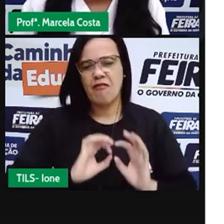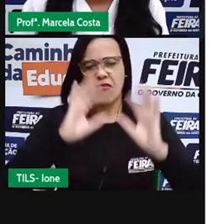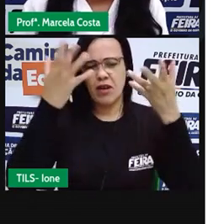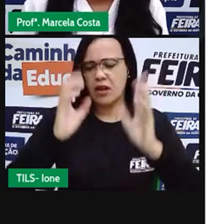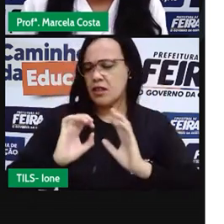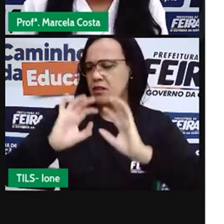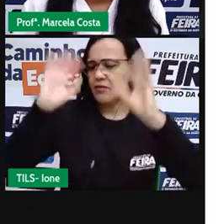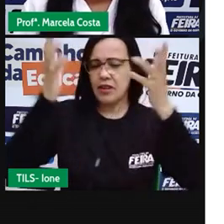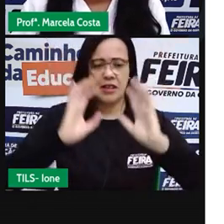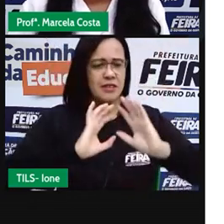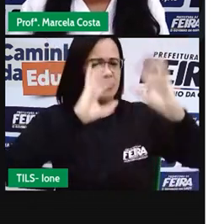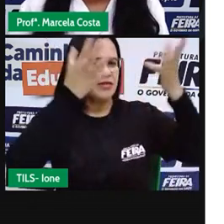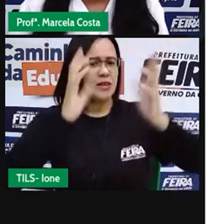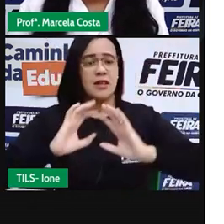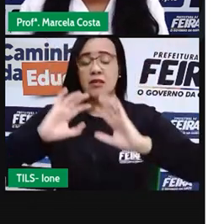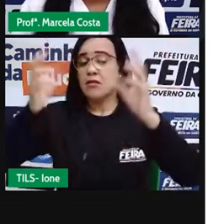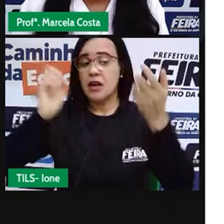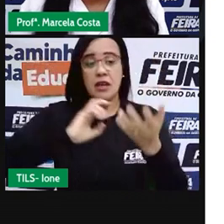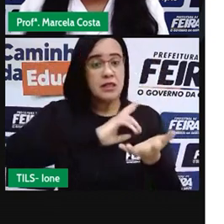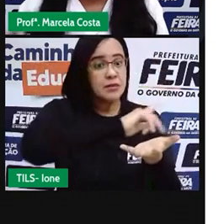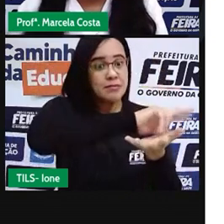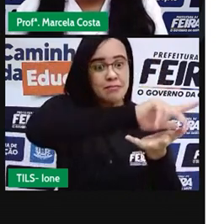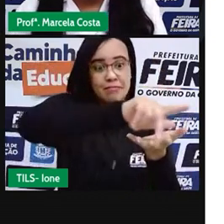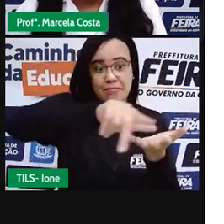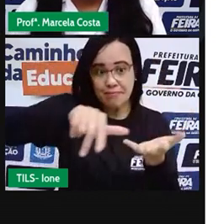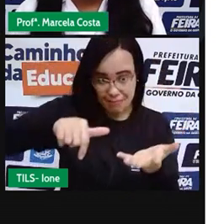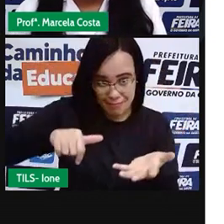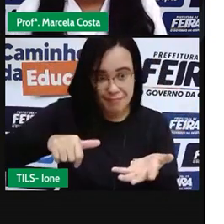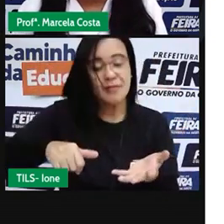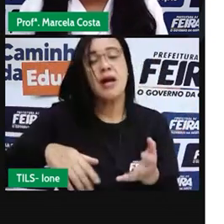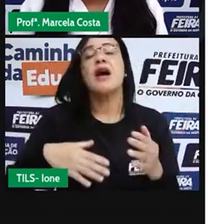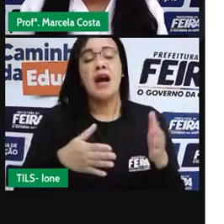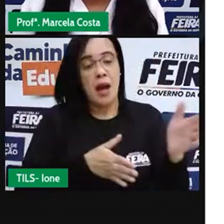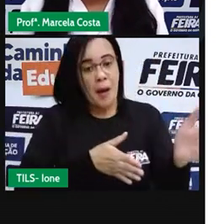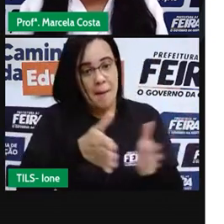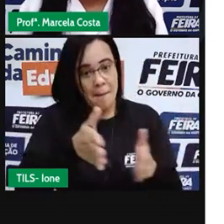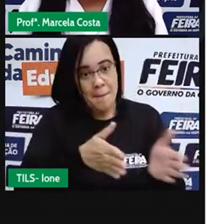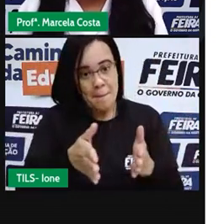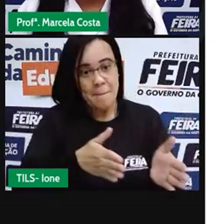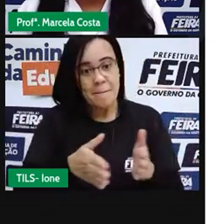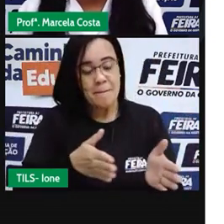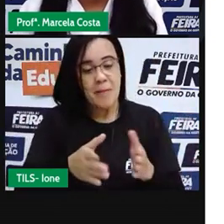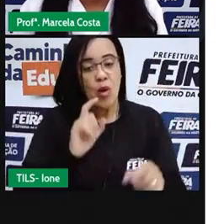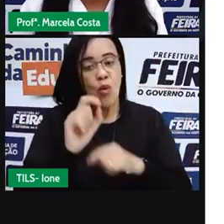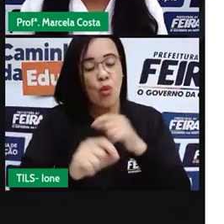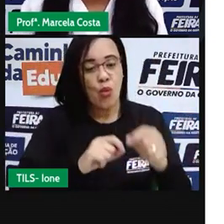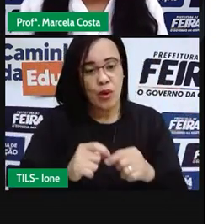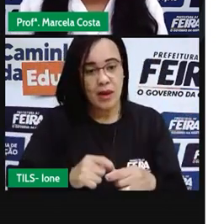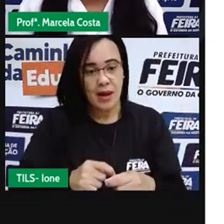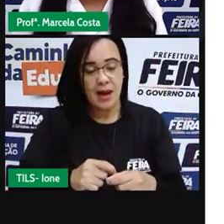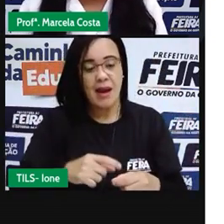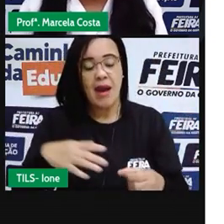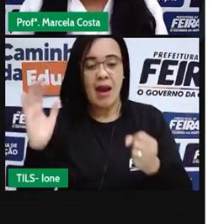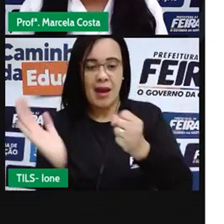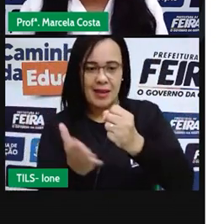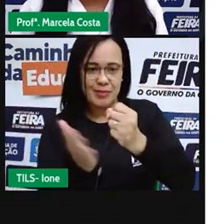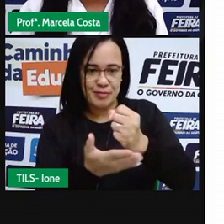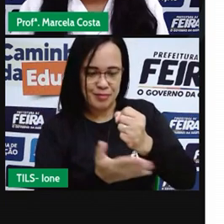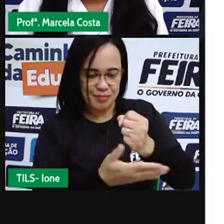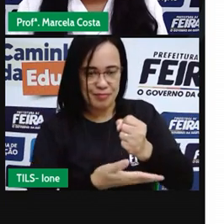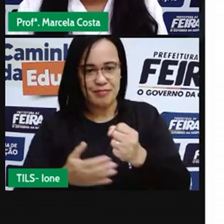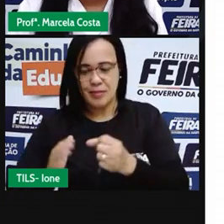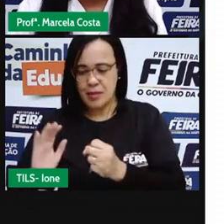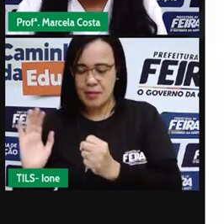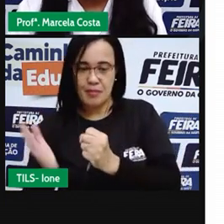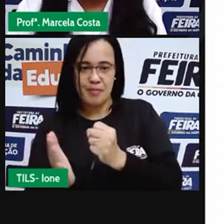principalmente no período das colheitas, onde tem comemorações religiosas, celebrações,